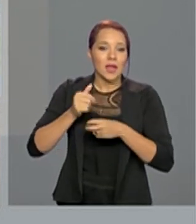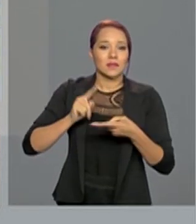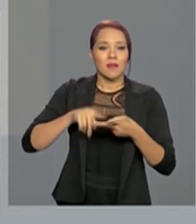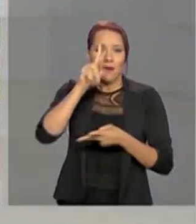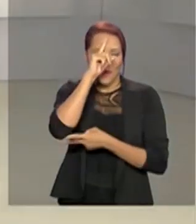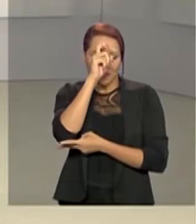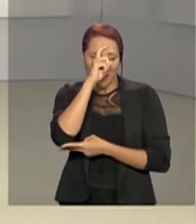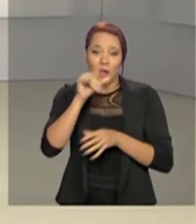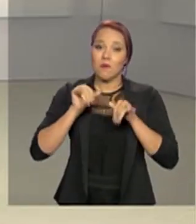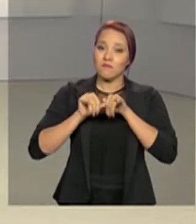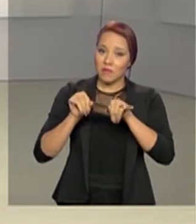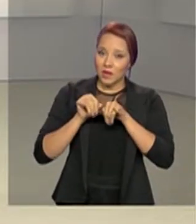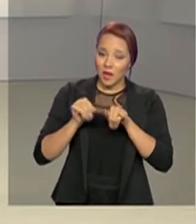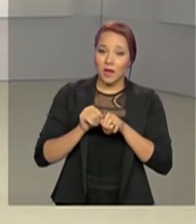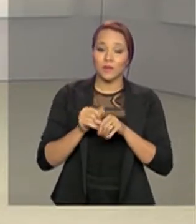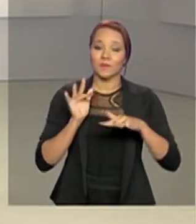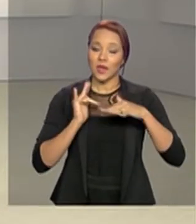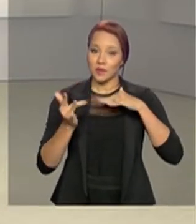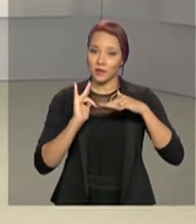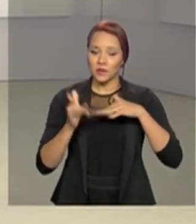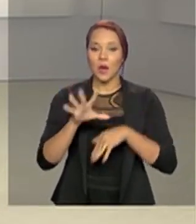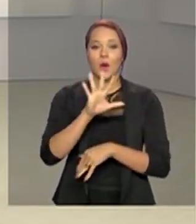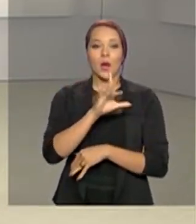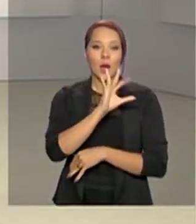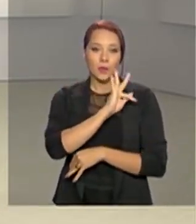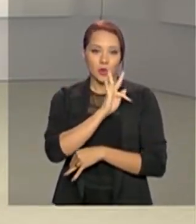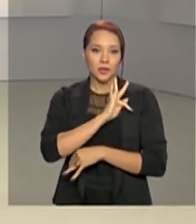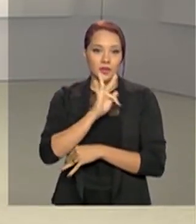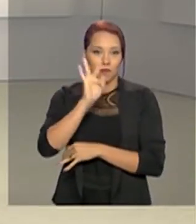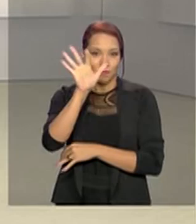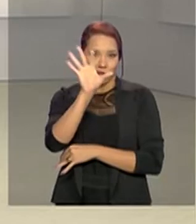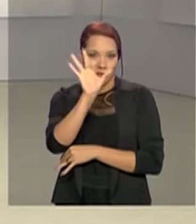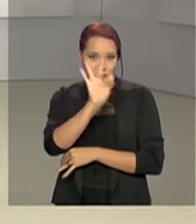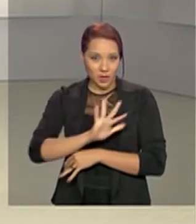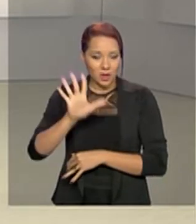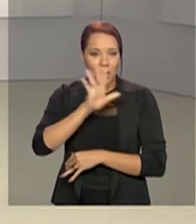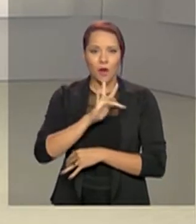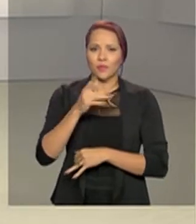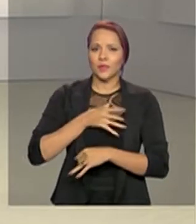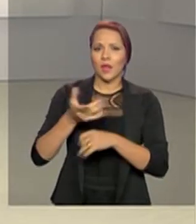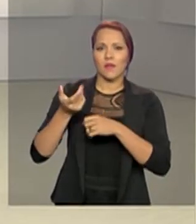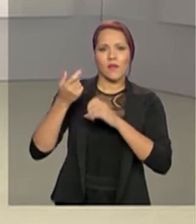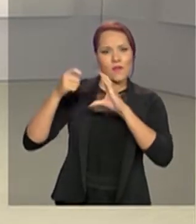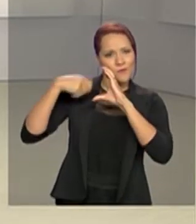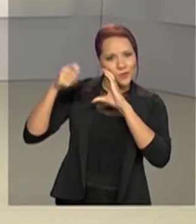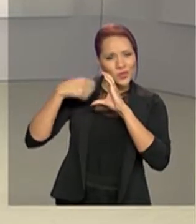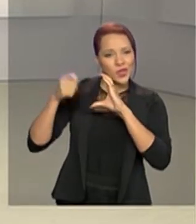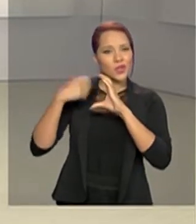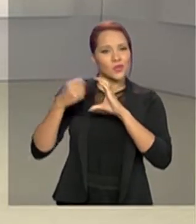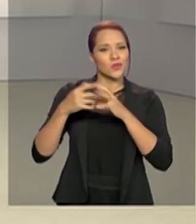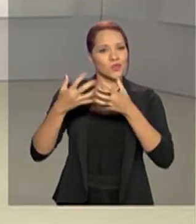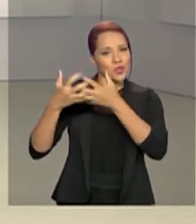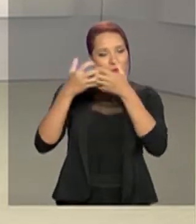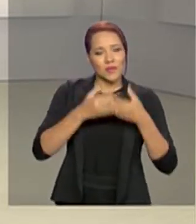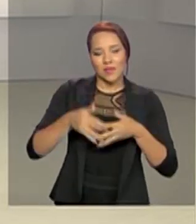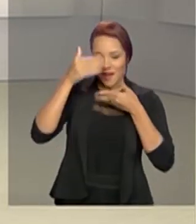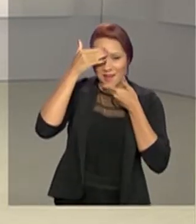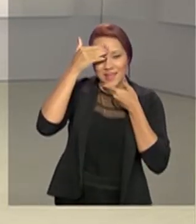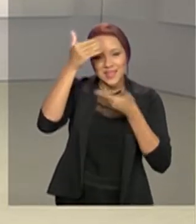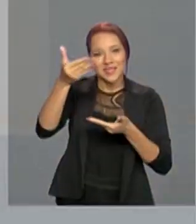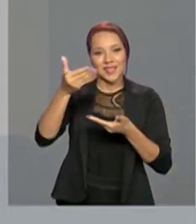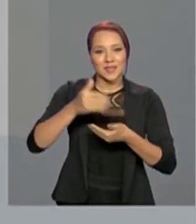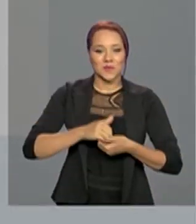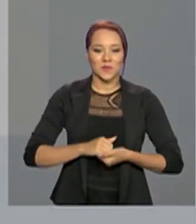supermercados. Nas redes sociais, a Polícia Rodoviária Federal vem recebendo vídeos de caminhoneiros agradecendo o apoio.